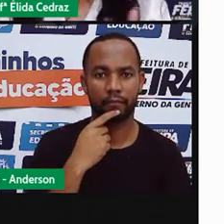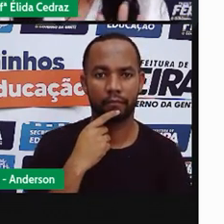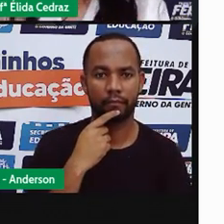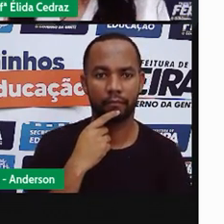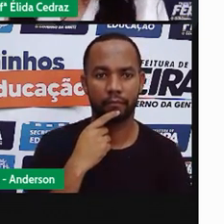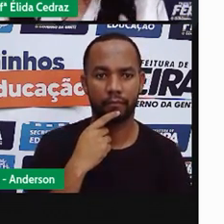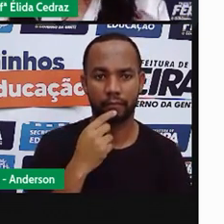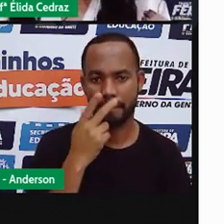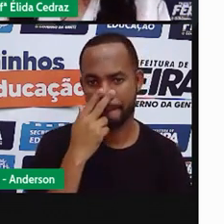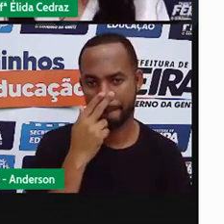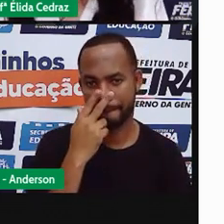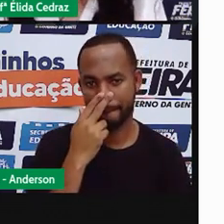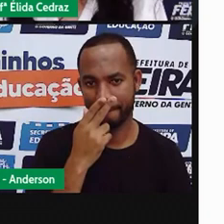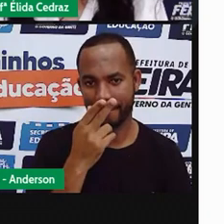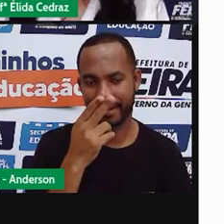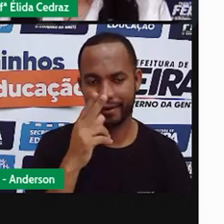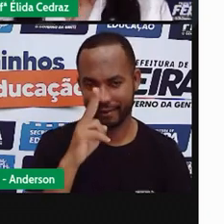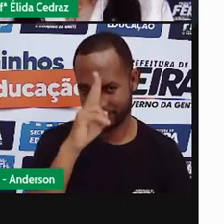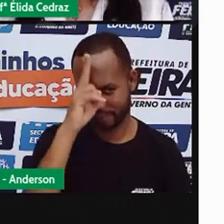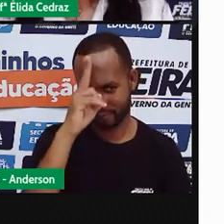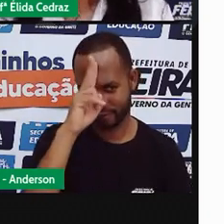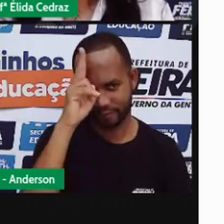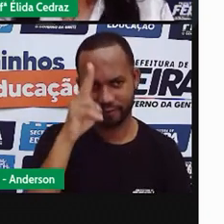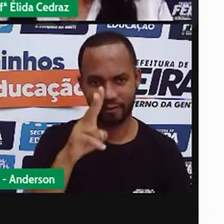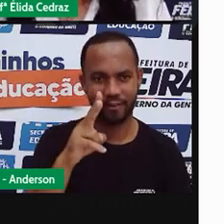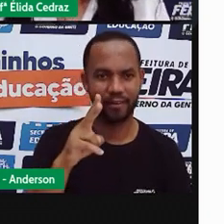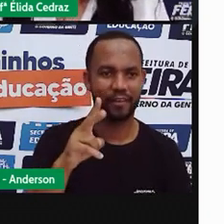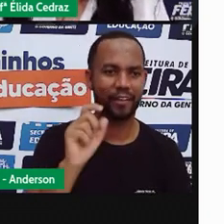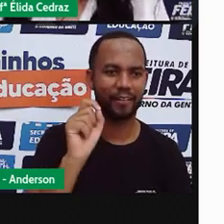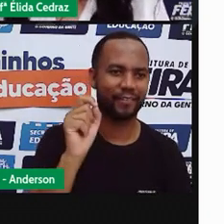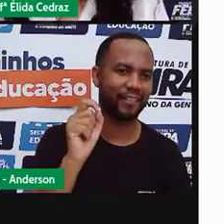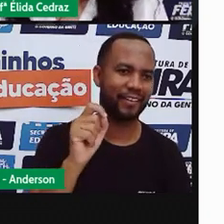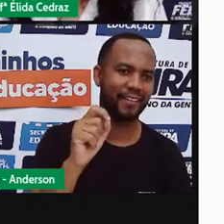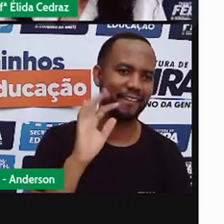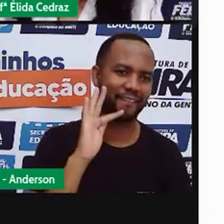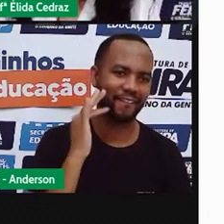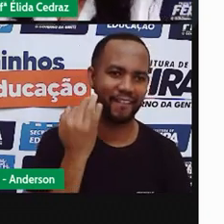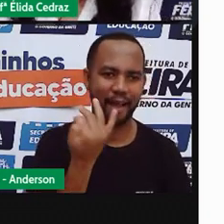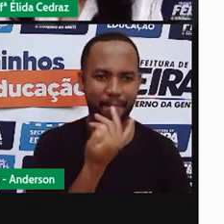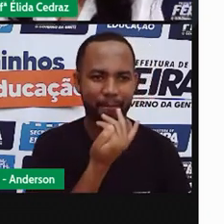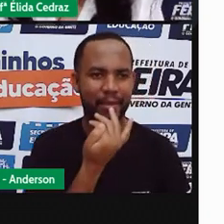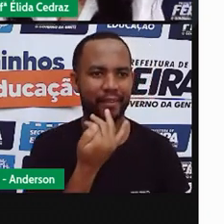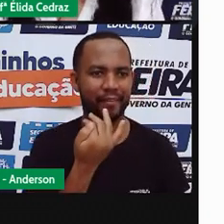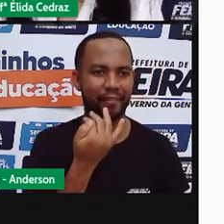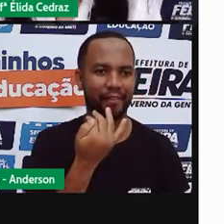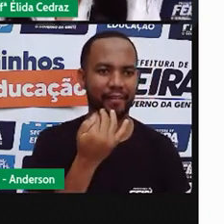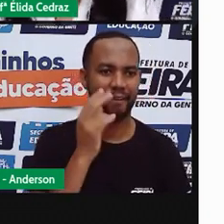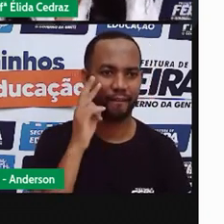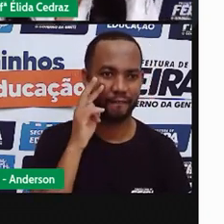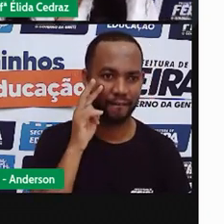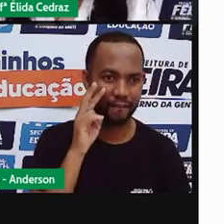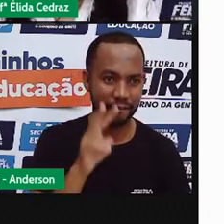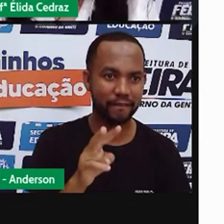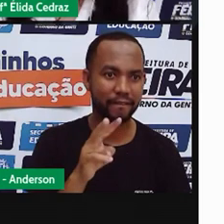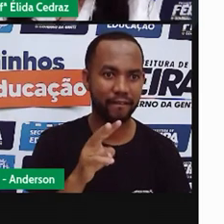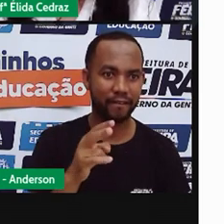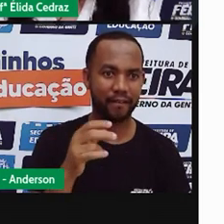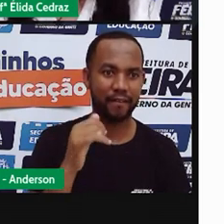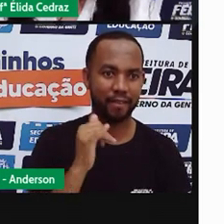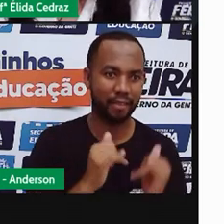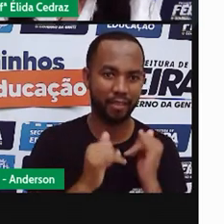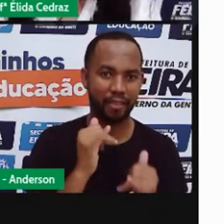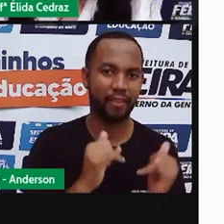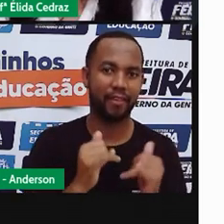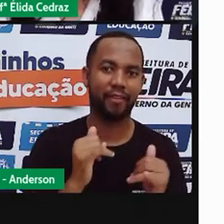caricatura, um desenho, onde até o bichinho de estimação da casa está conectado à internet.